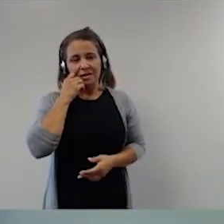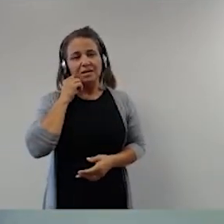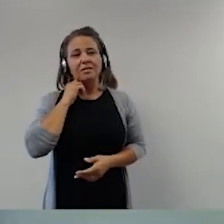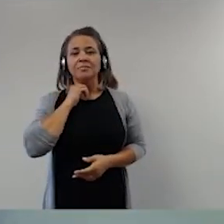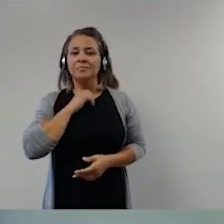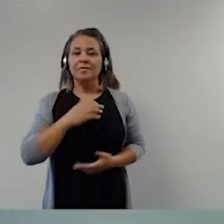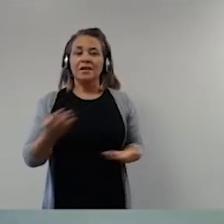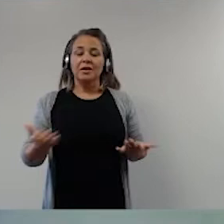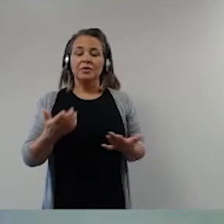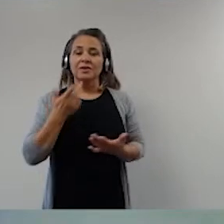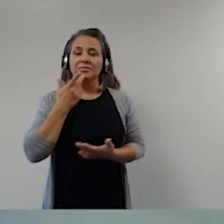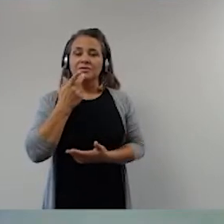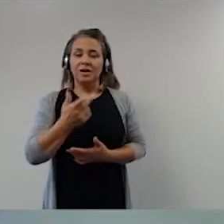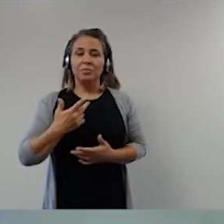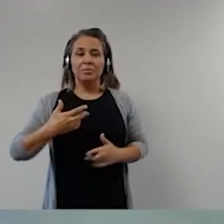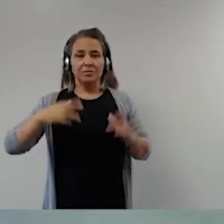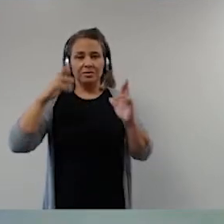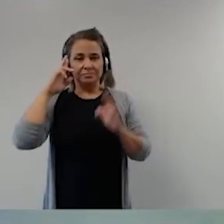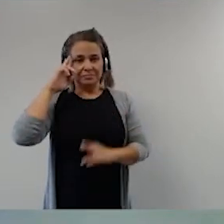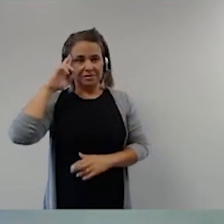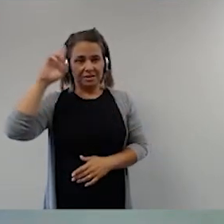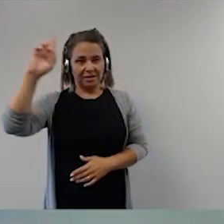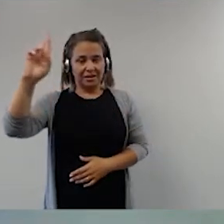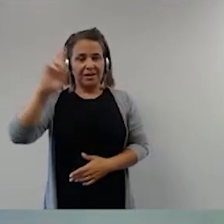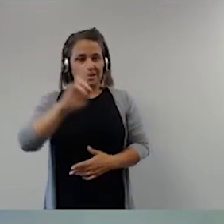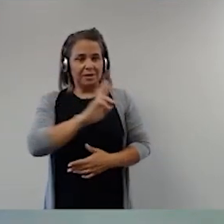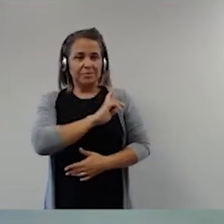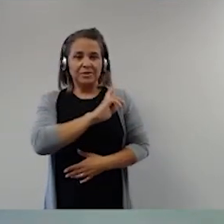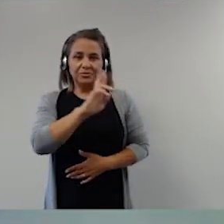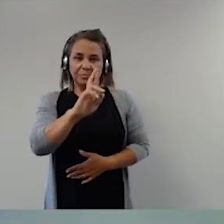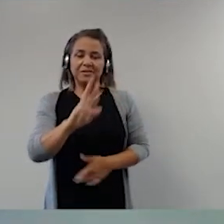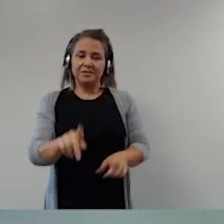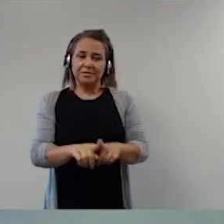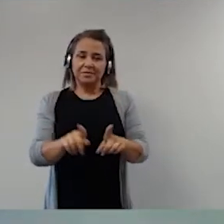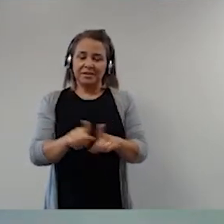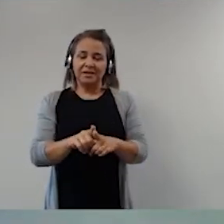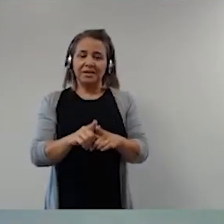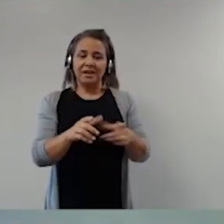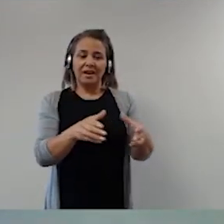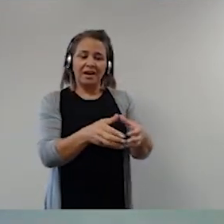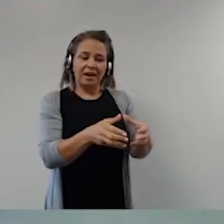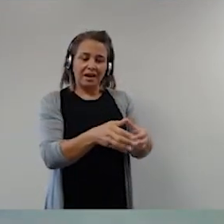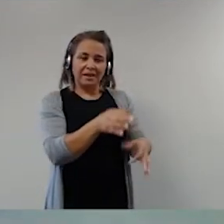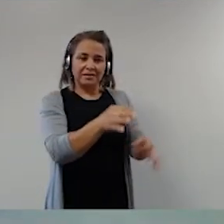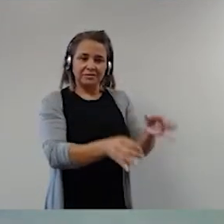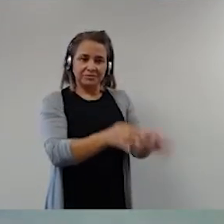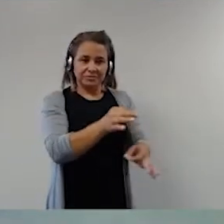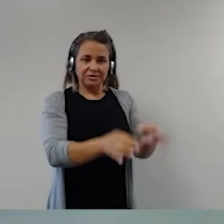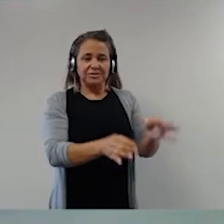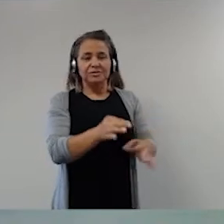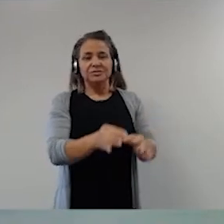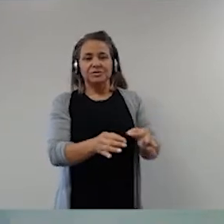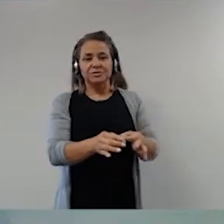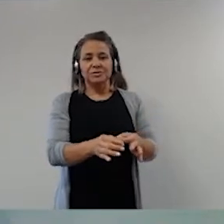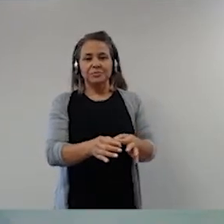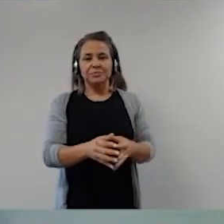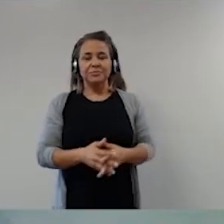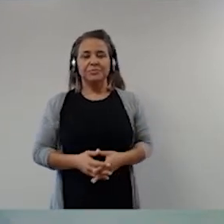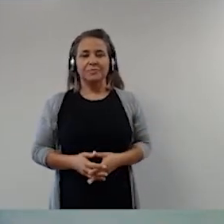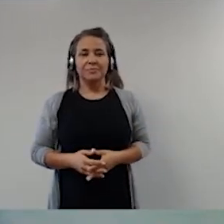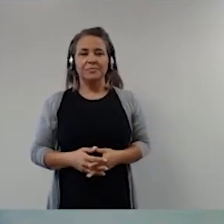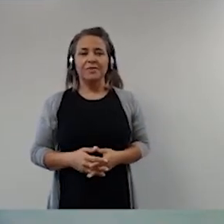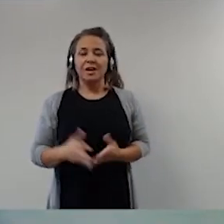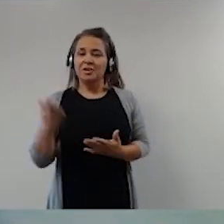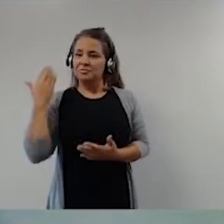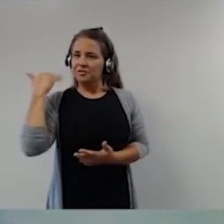Quero aqui registrar o meu respeito à experiência na área jurídica do doutor Iris Gandra, famoso, até para